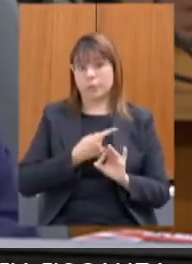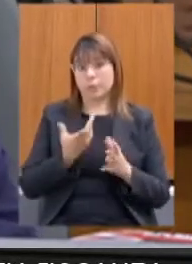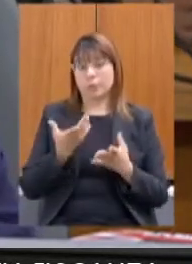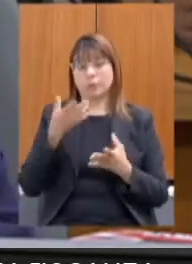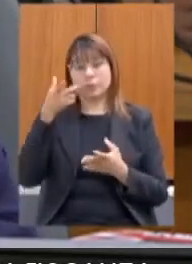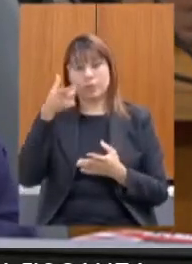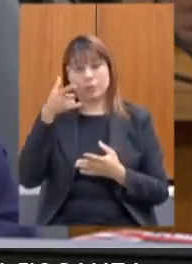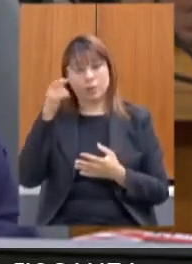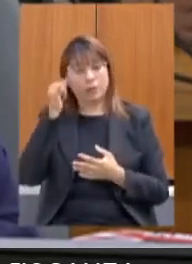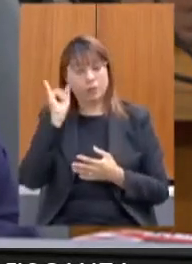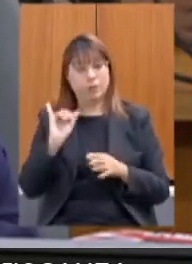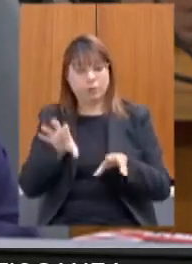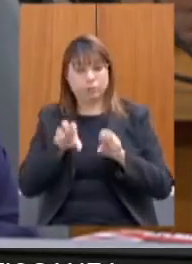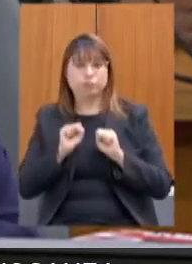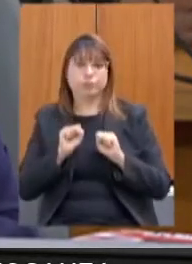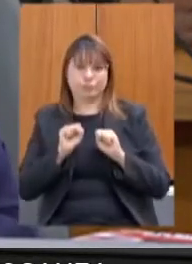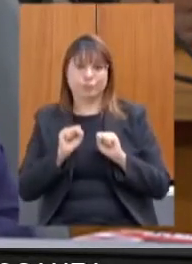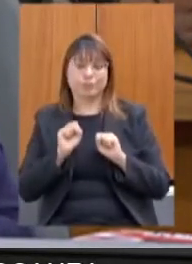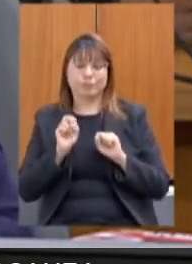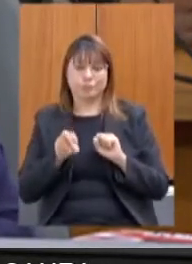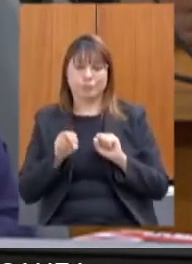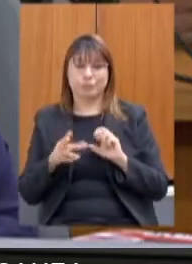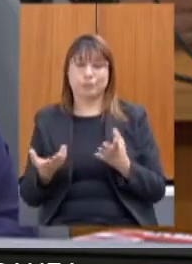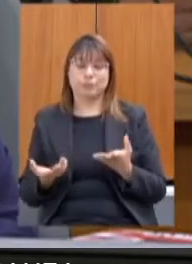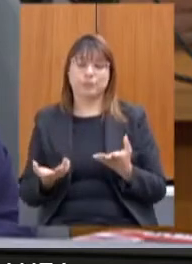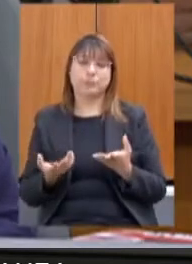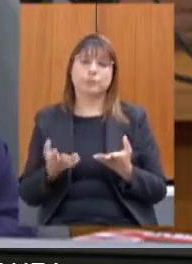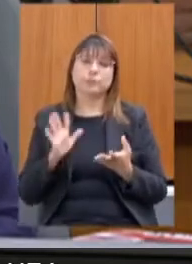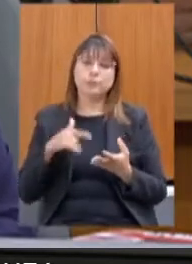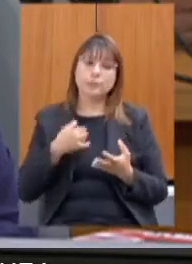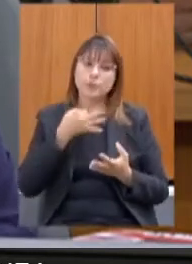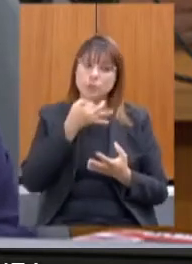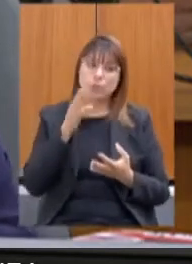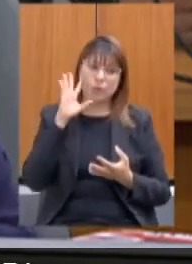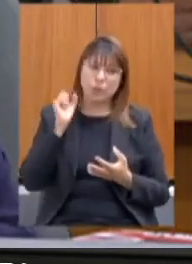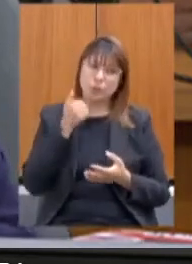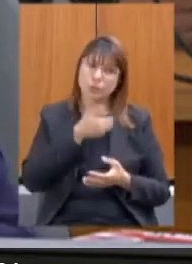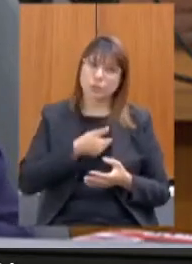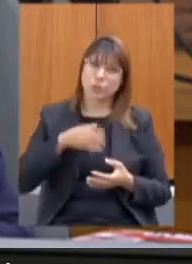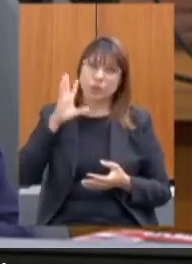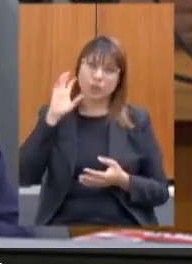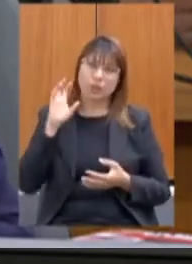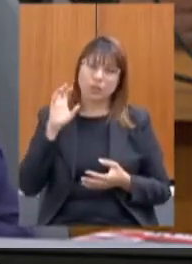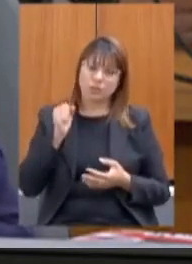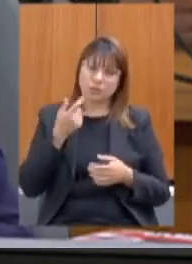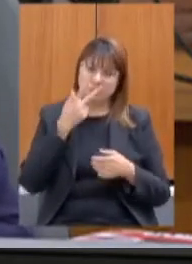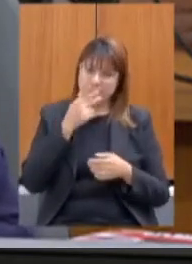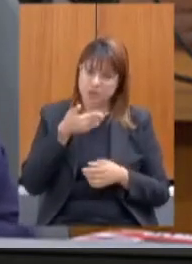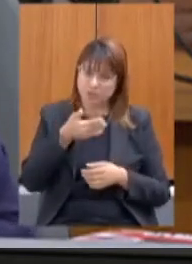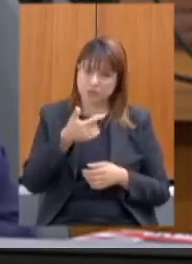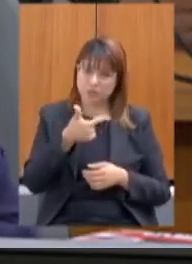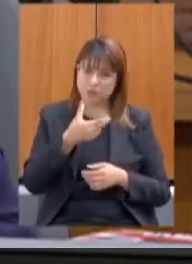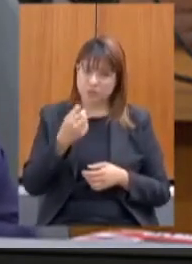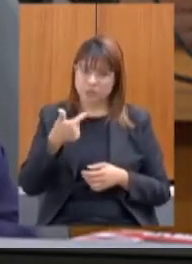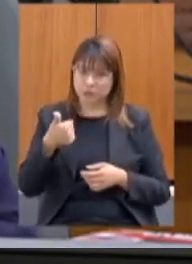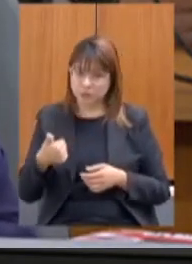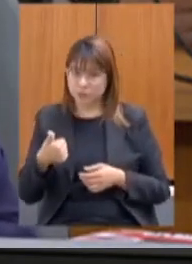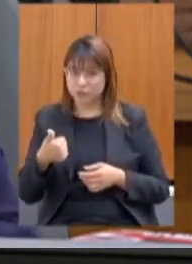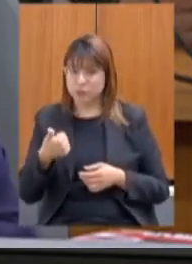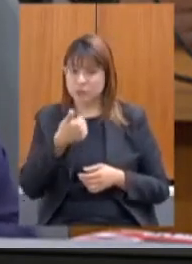considerar é que é uma sugestão. Se eu não me engano, governo está prevendo para 2021 16